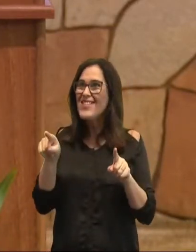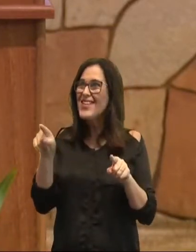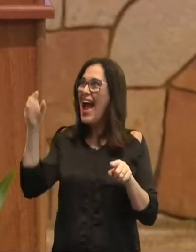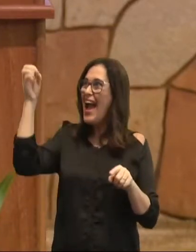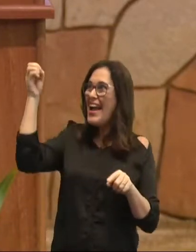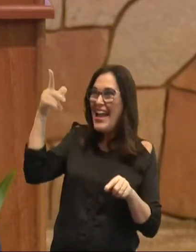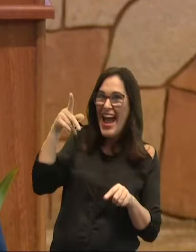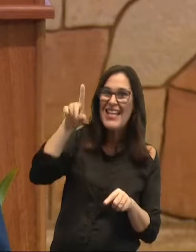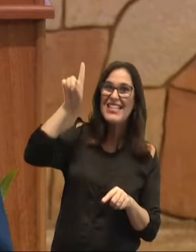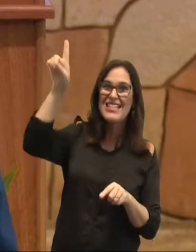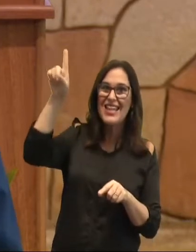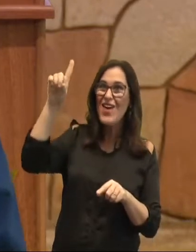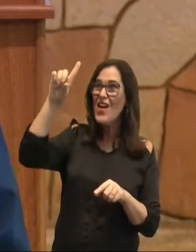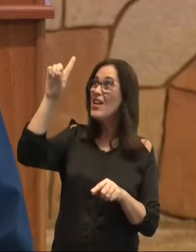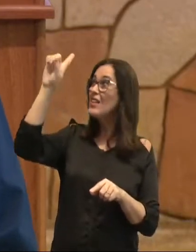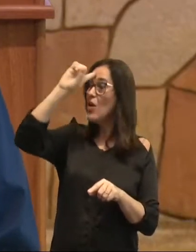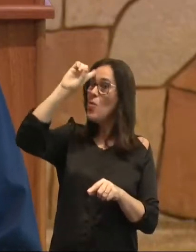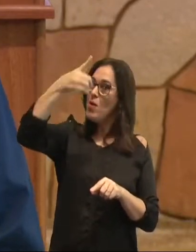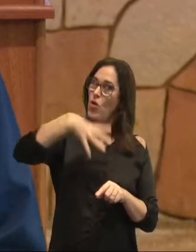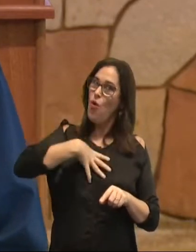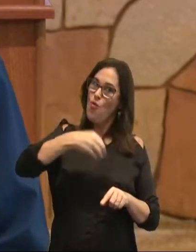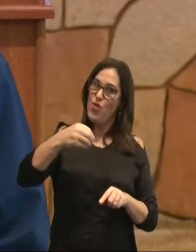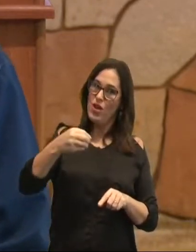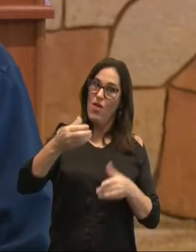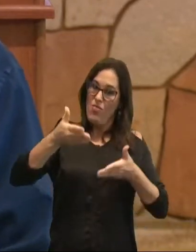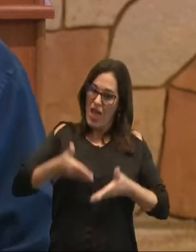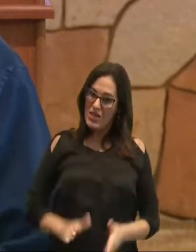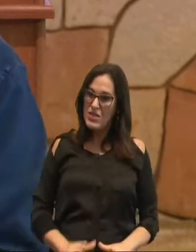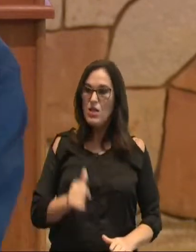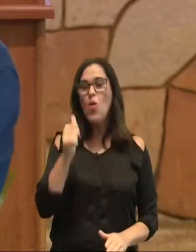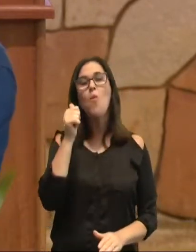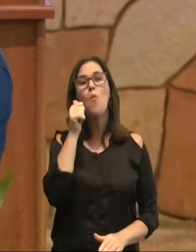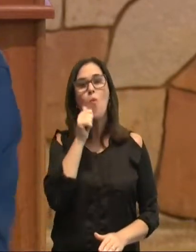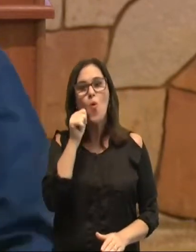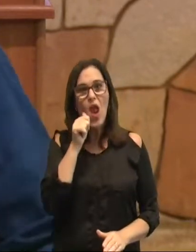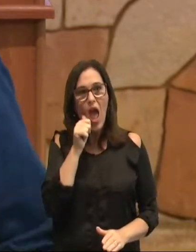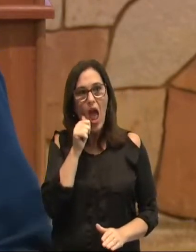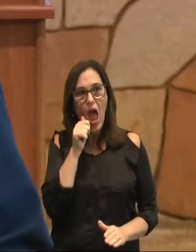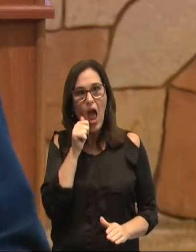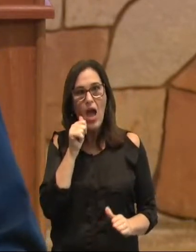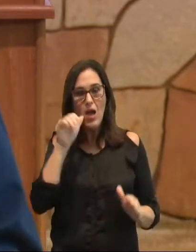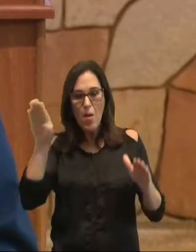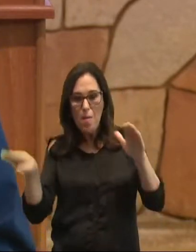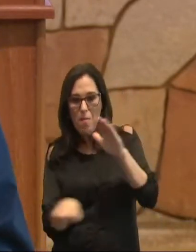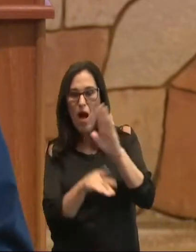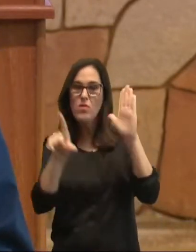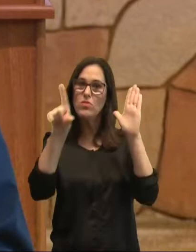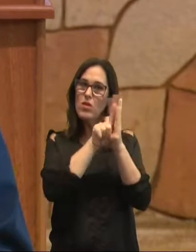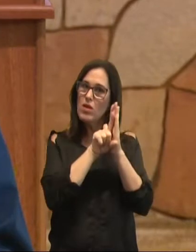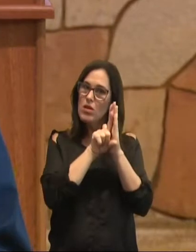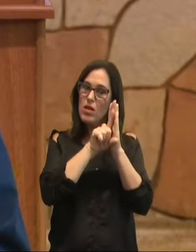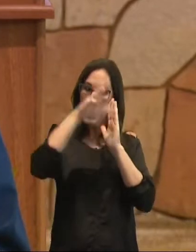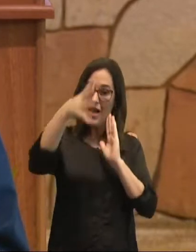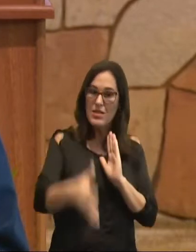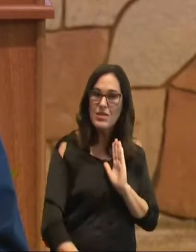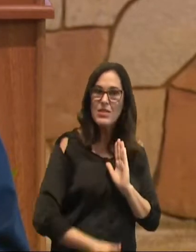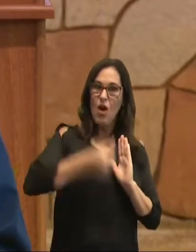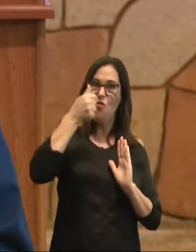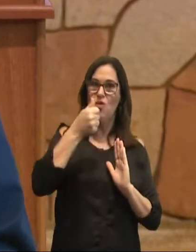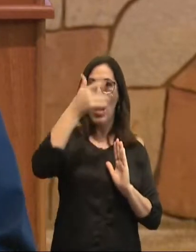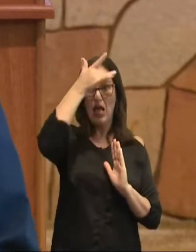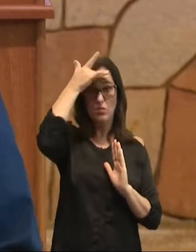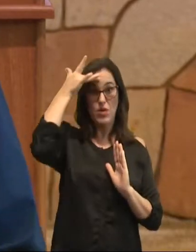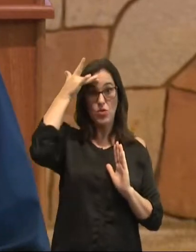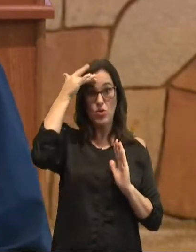Deus enviou o Seu Filho nascido de mulher, nascido sob a lei, para resgatar os que estavam sob a lei,